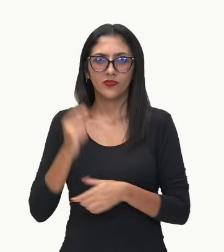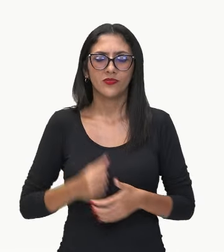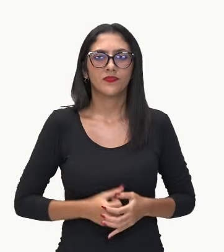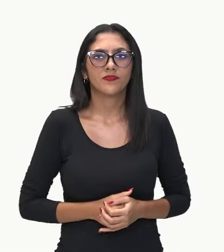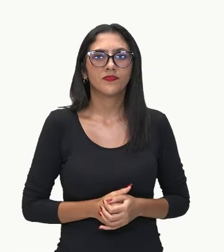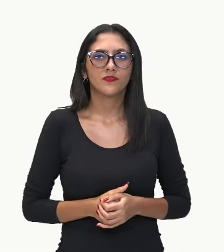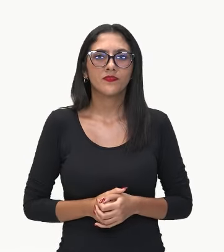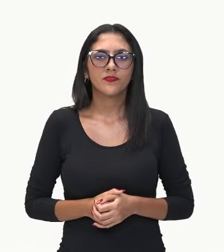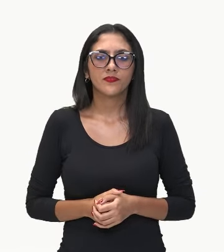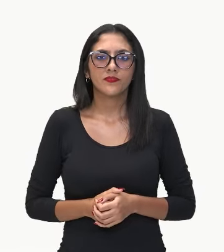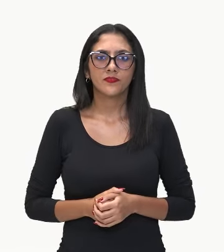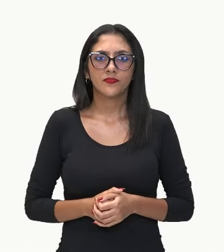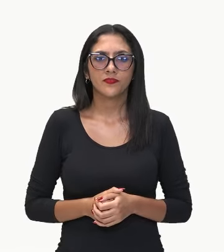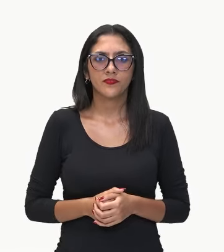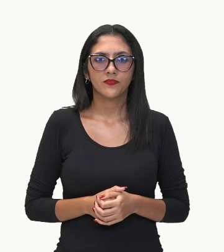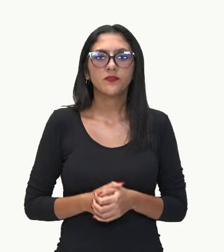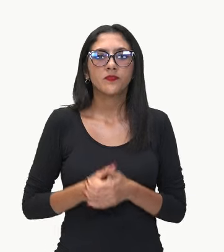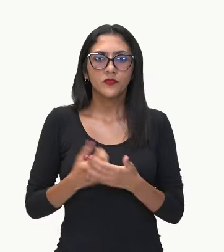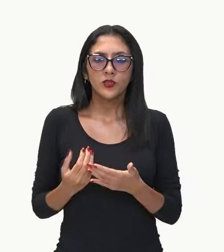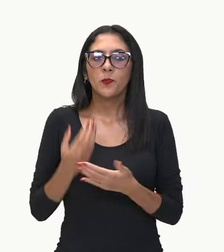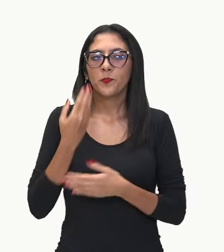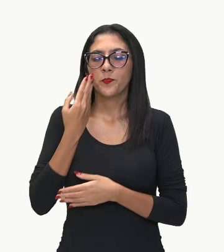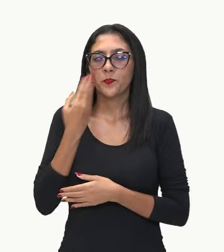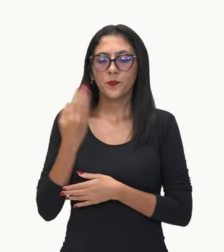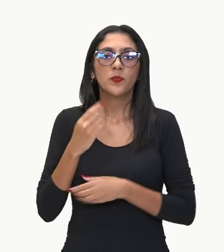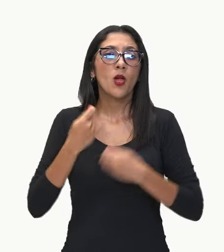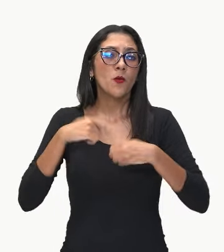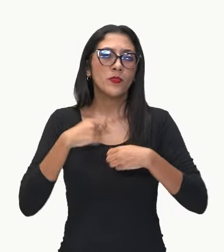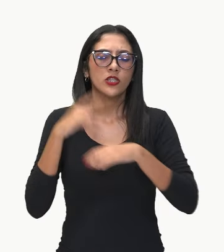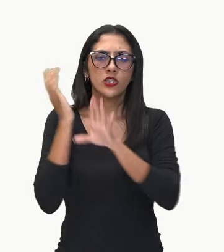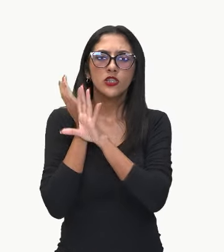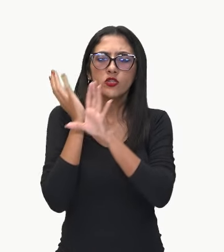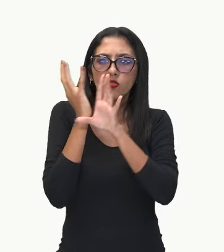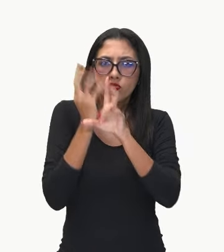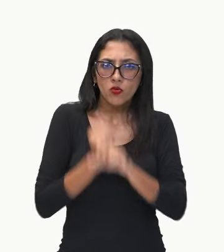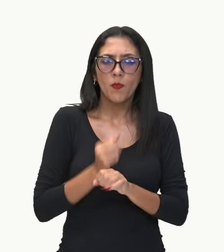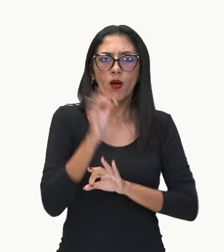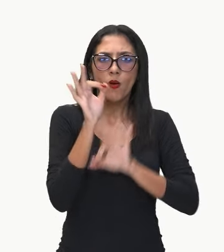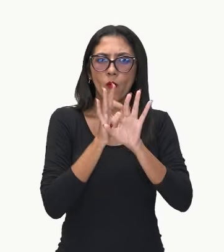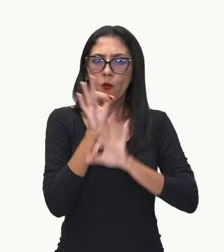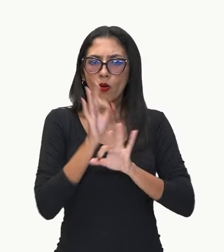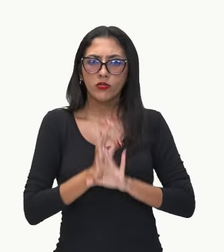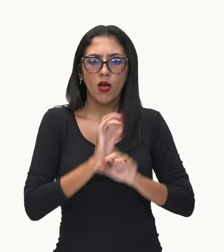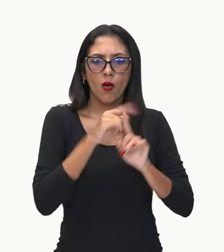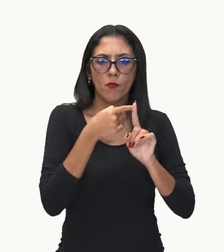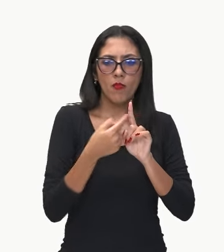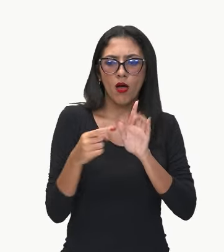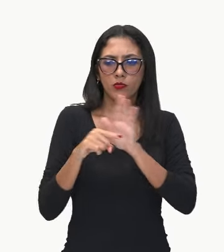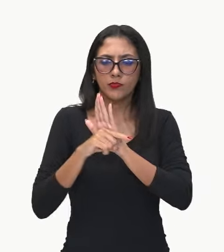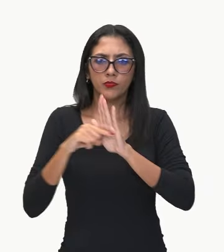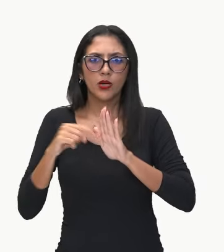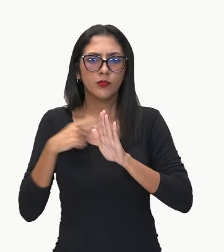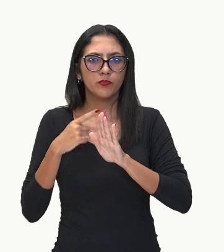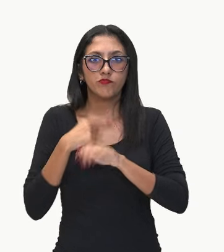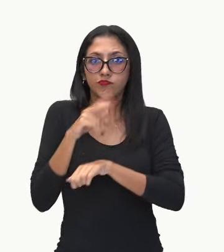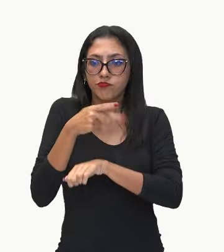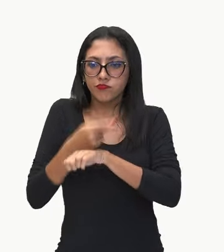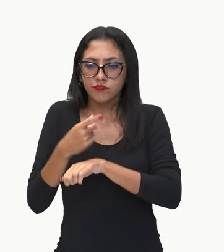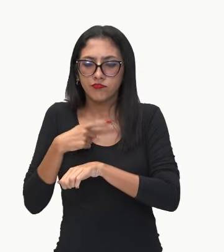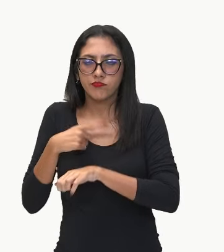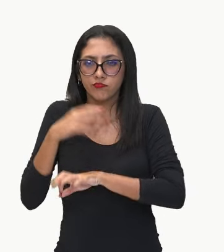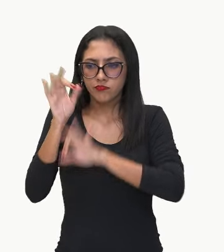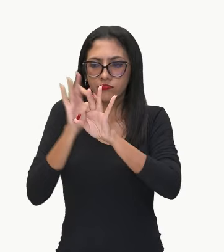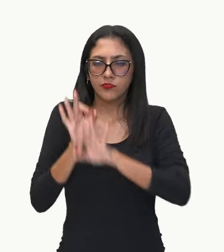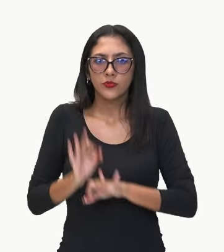Então, aí nós vamos ter que ver o total para tirar os 12 que são preto e branco, para restar somente quem?